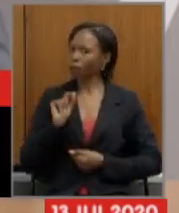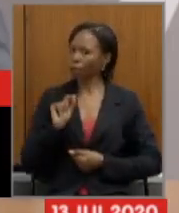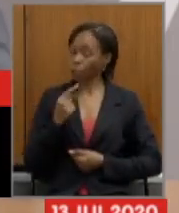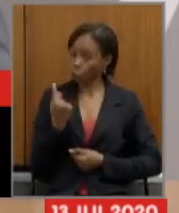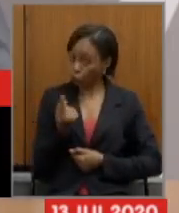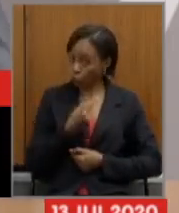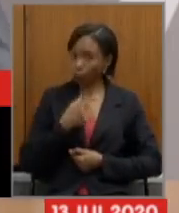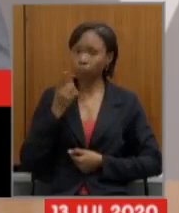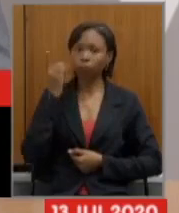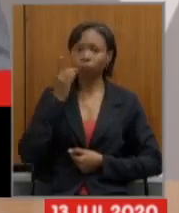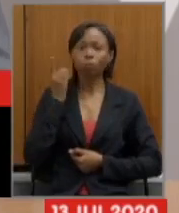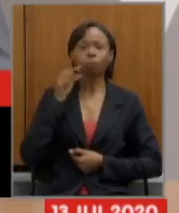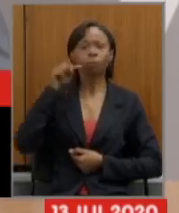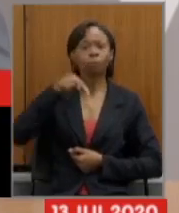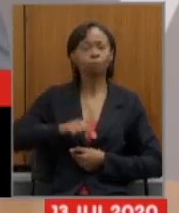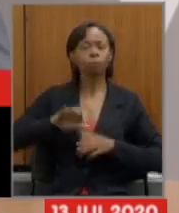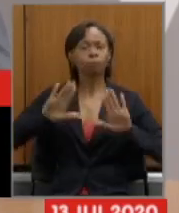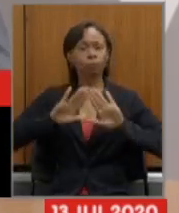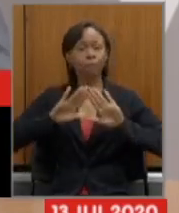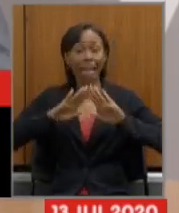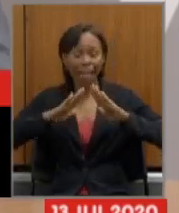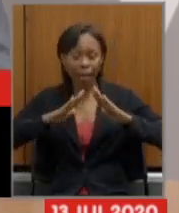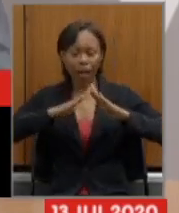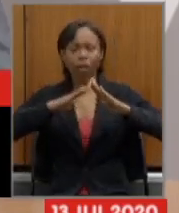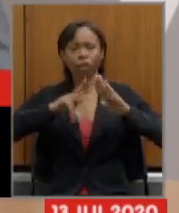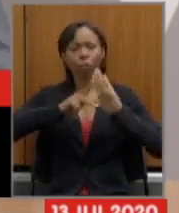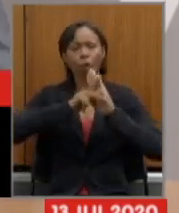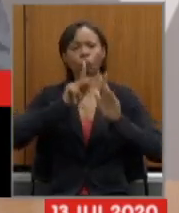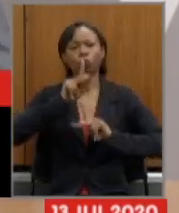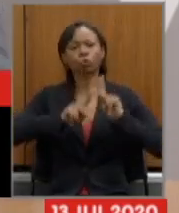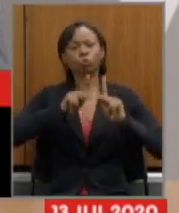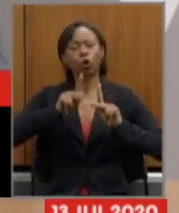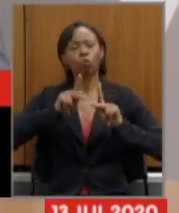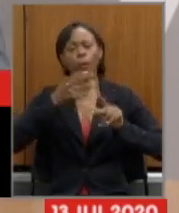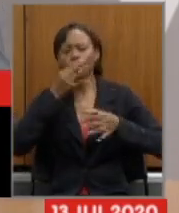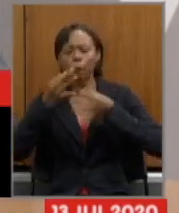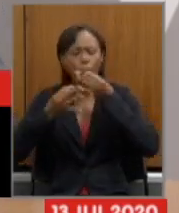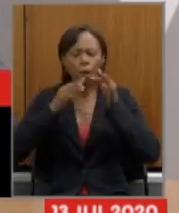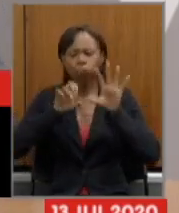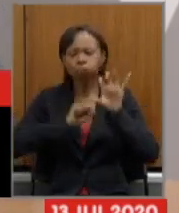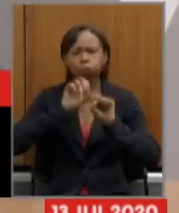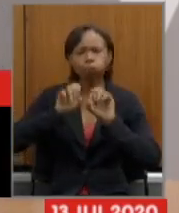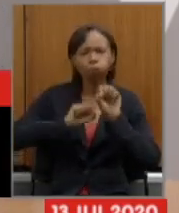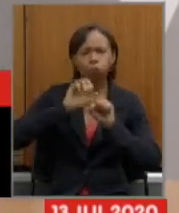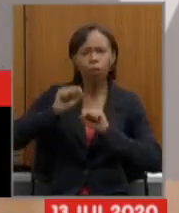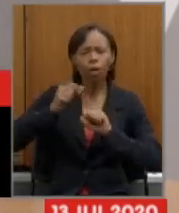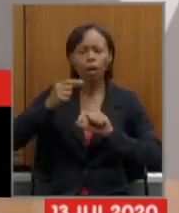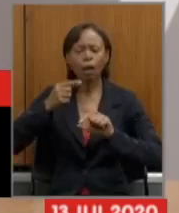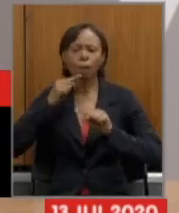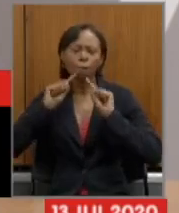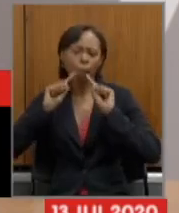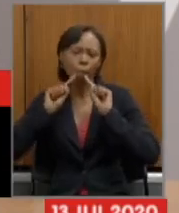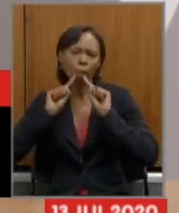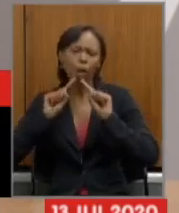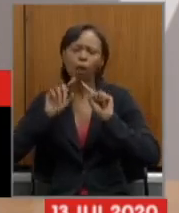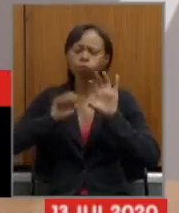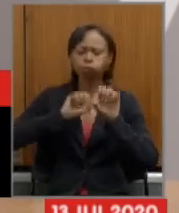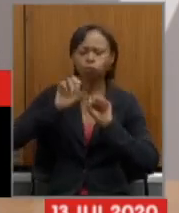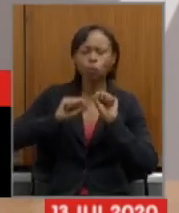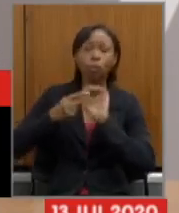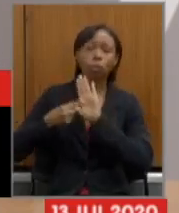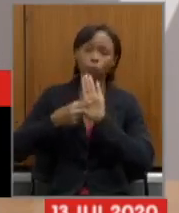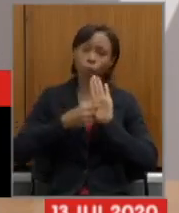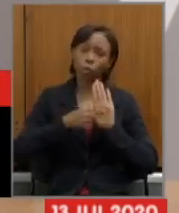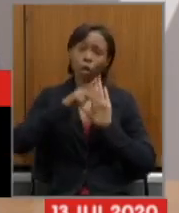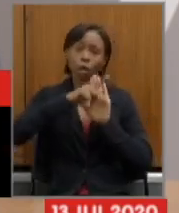estamos aqui também na Casa do Povo para receber essas sugestões contribuições críticas e apresentá-las para que